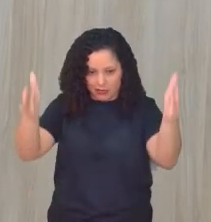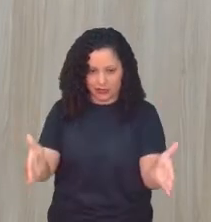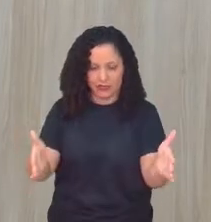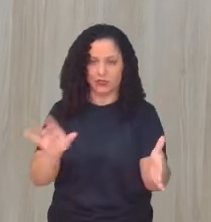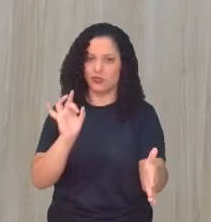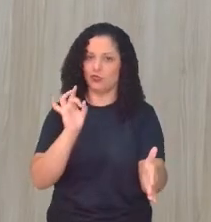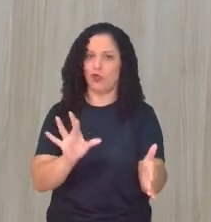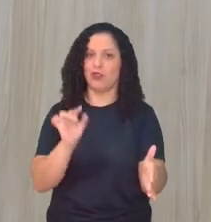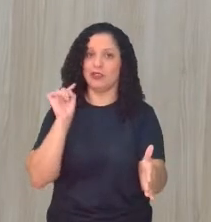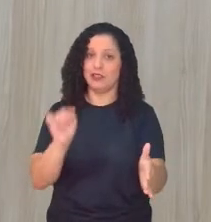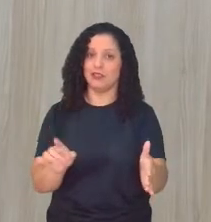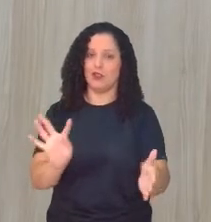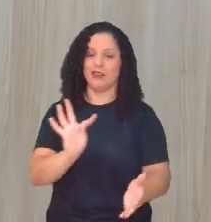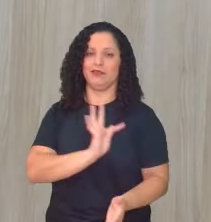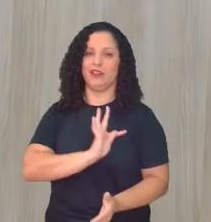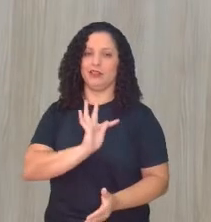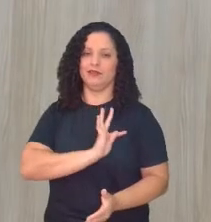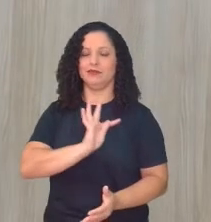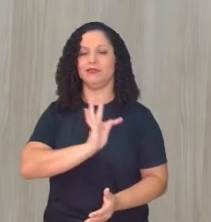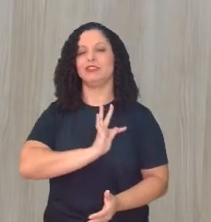Então, veja, isso é uma técnica.